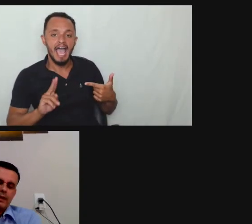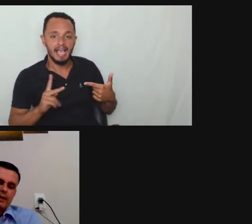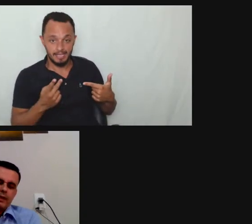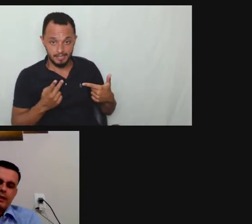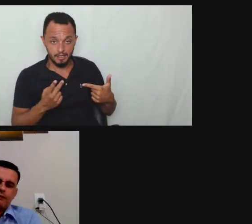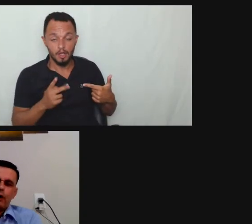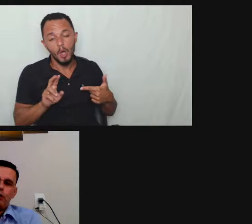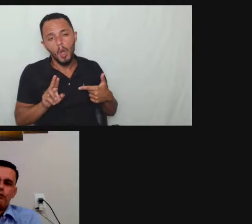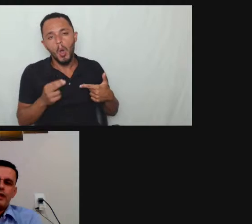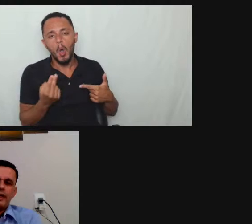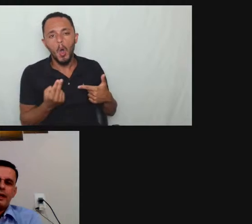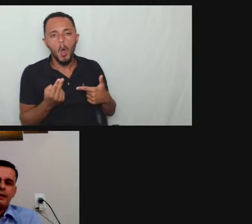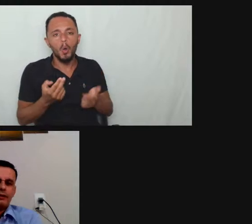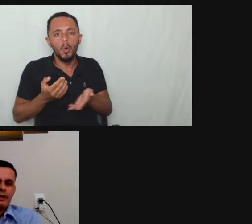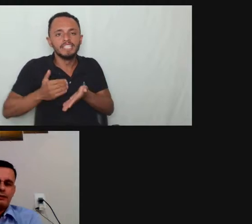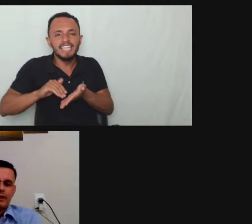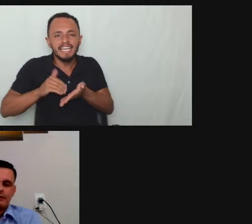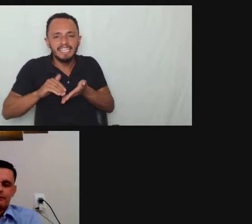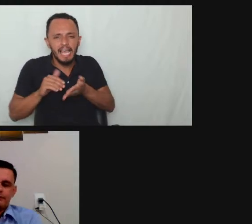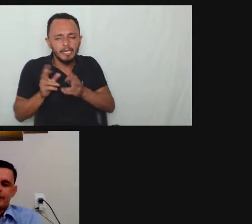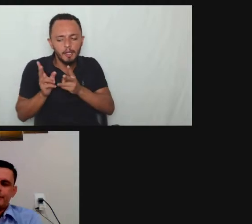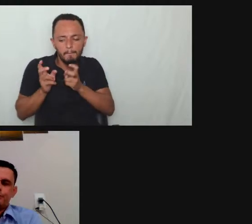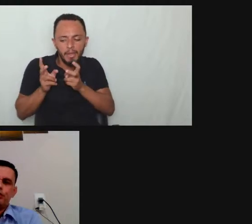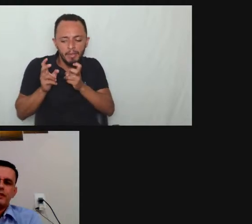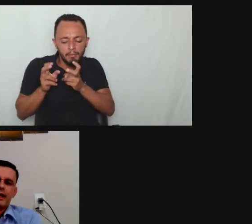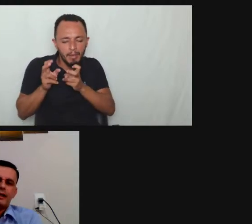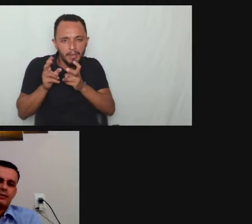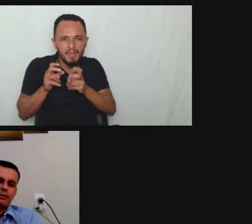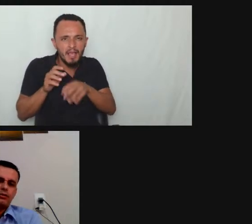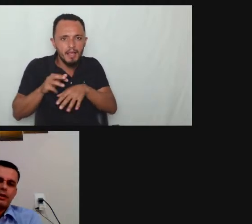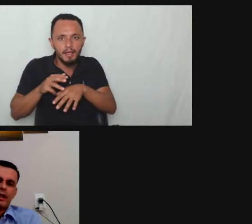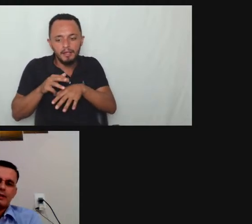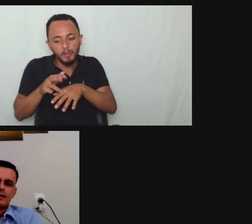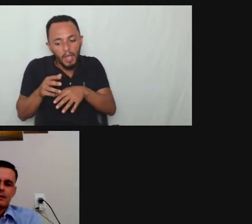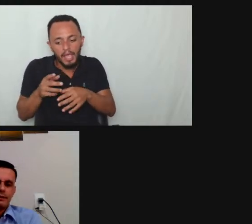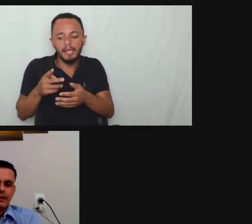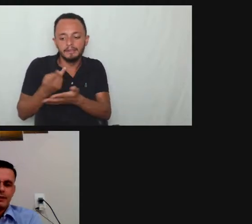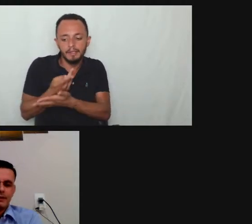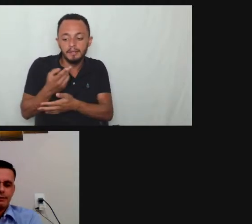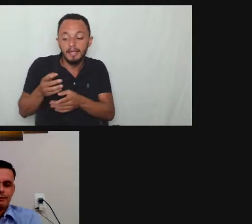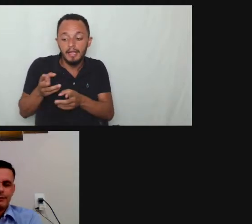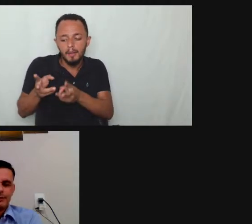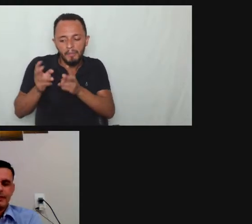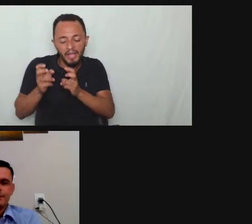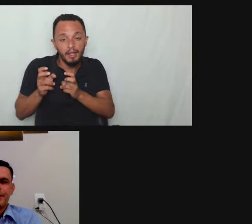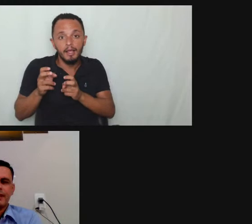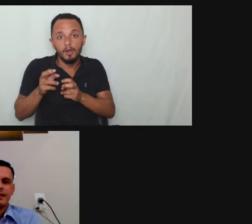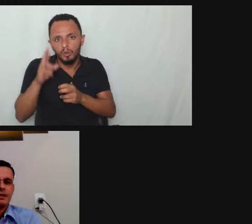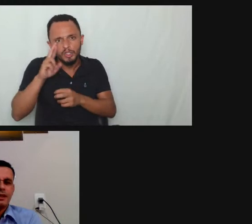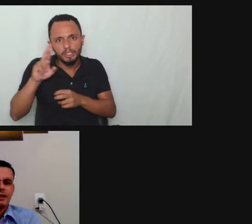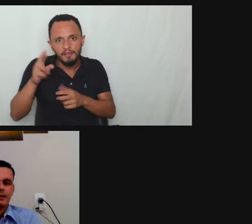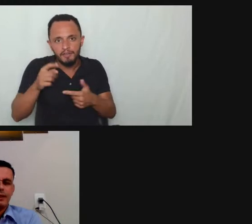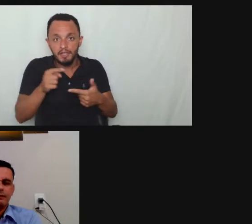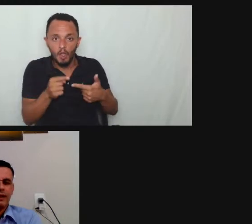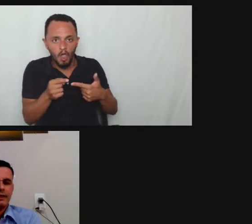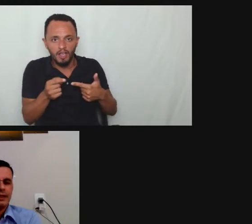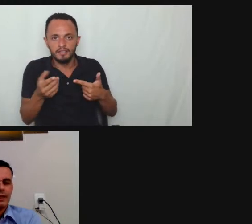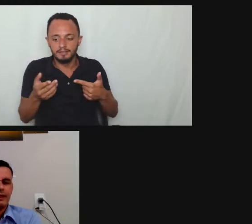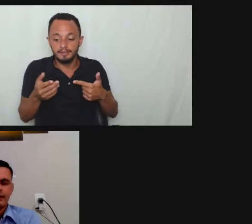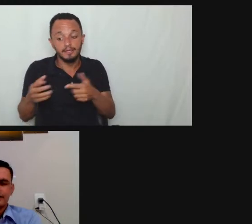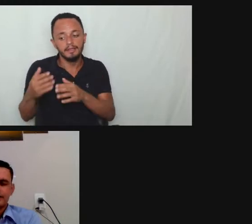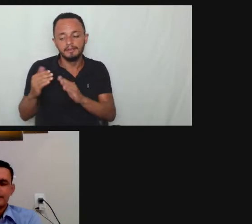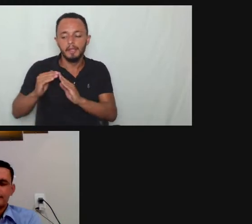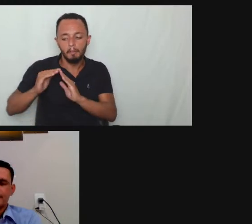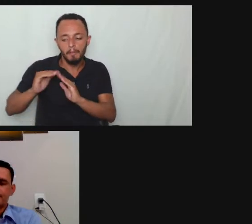alguém que vai ouvir ela vai buscar solucionar essa essa pendência que ela tem